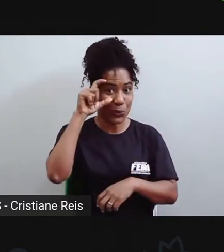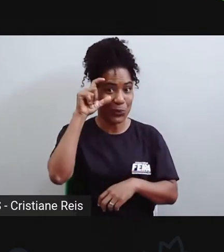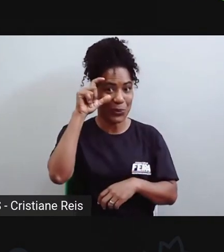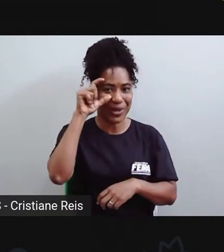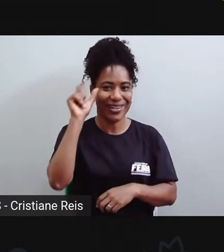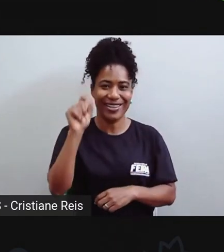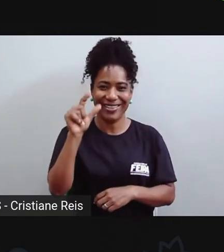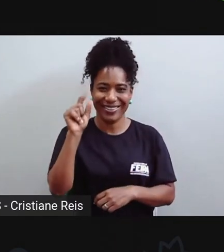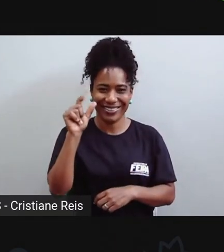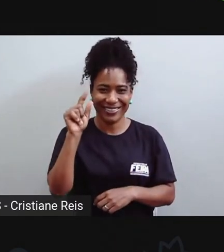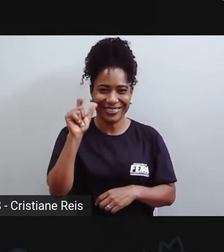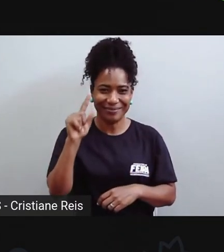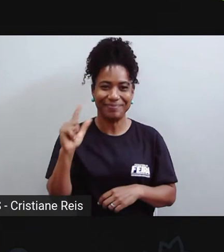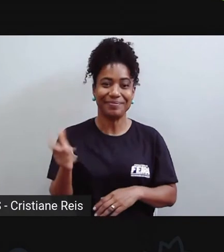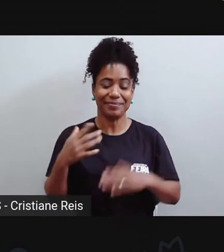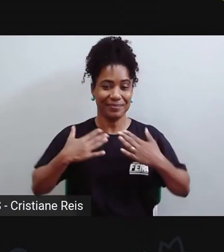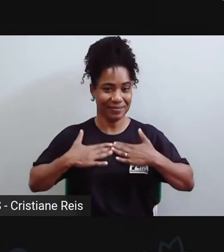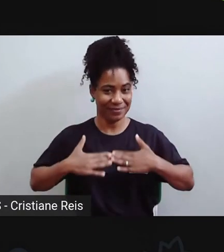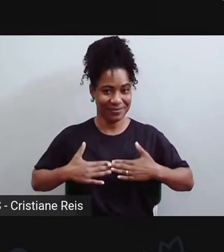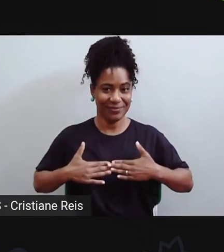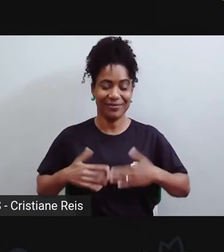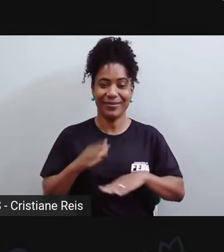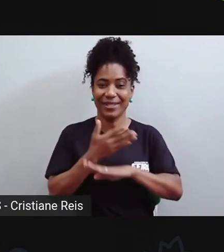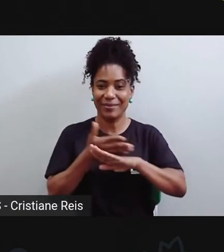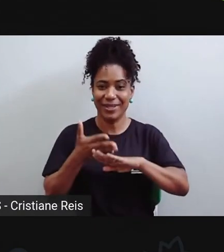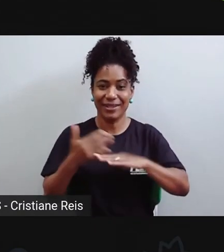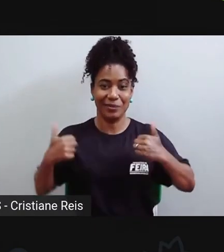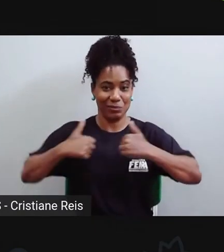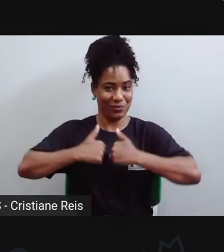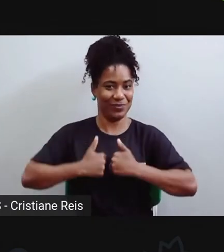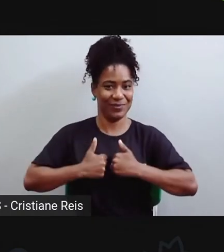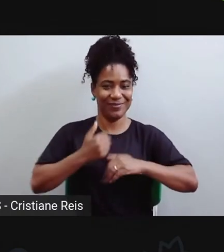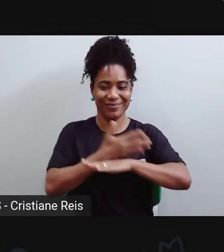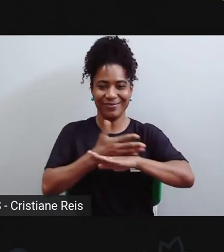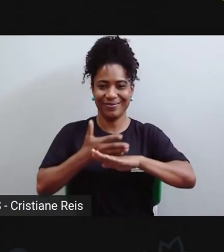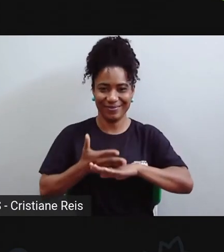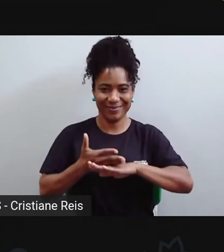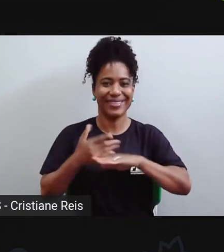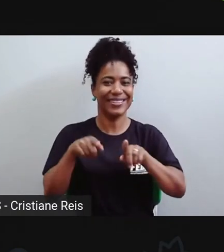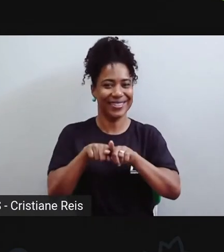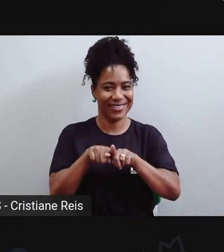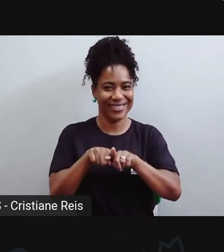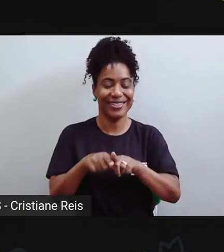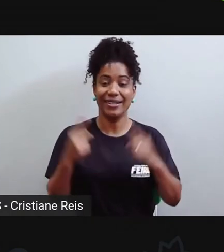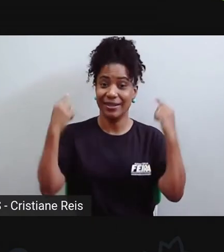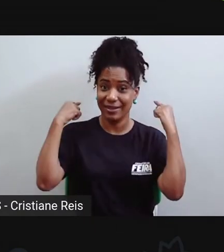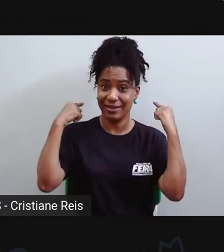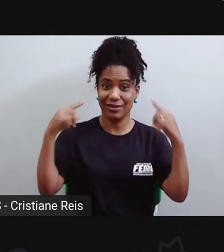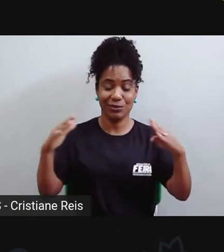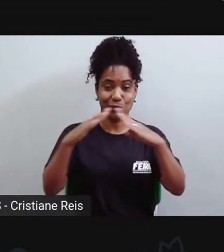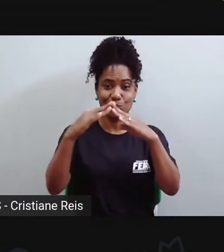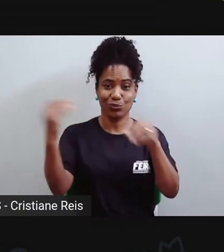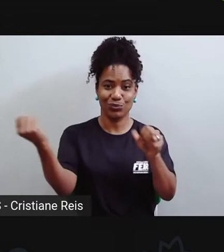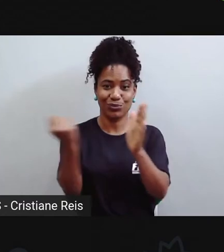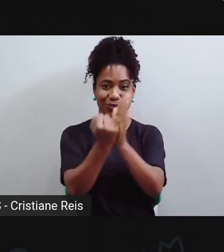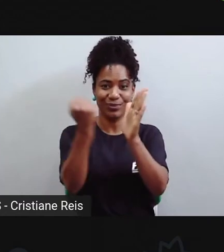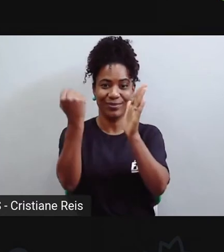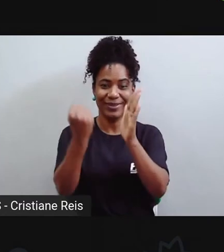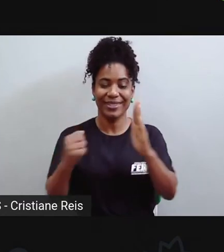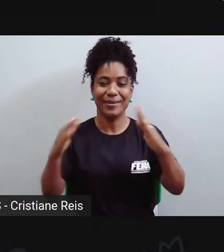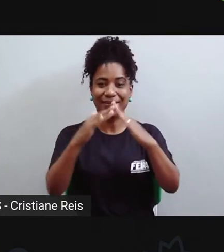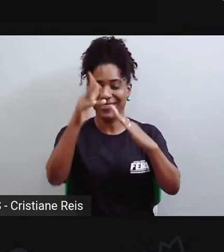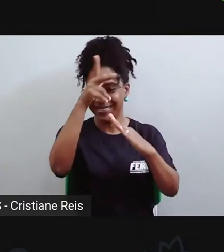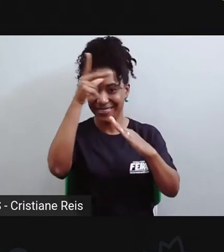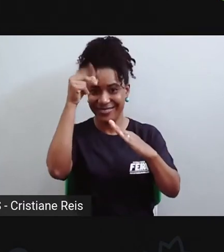vestindo uma camisa branca e por cima dessa camisa um jaleco também branco. Atrás de mim aqui tem um painel com a logomarca da prefeitura